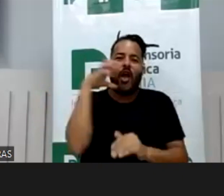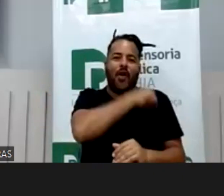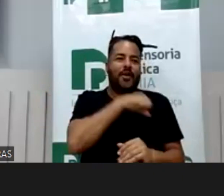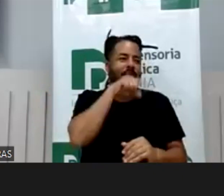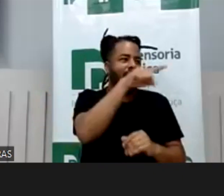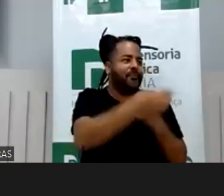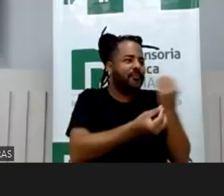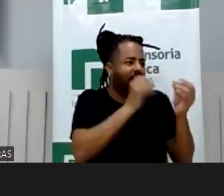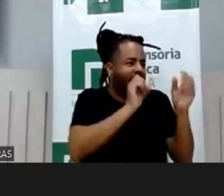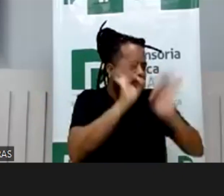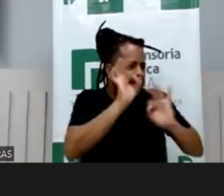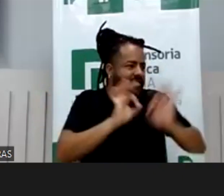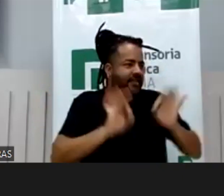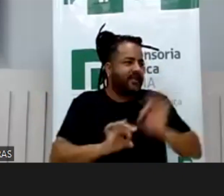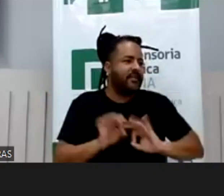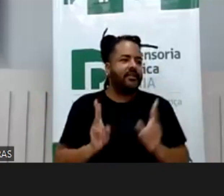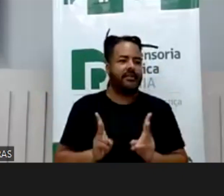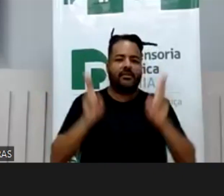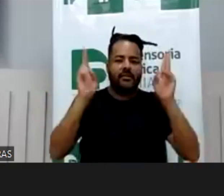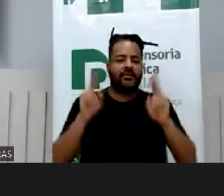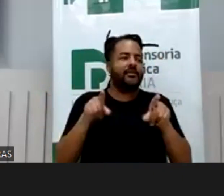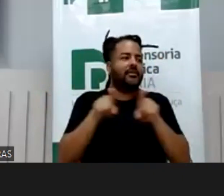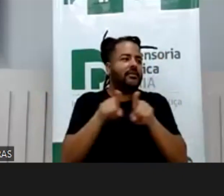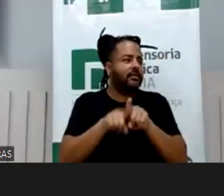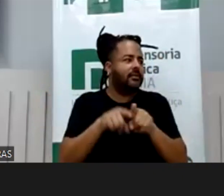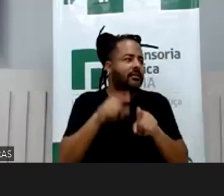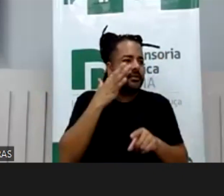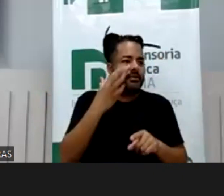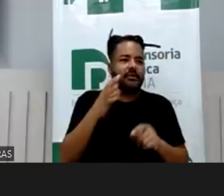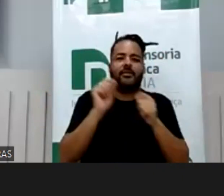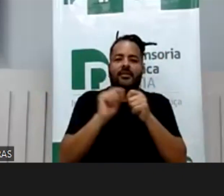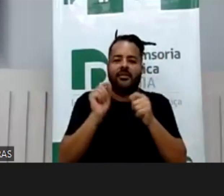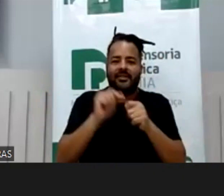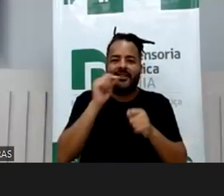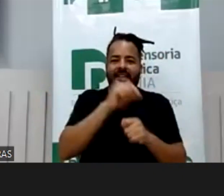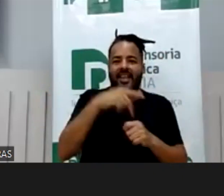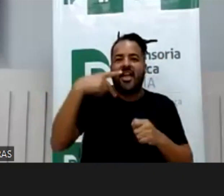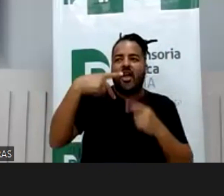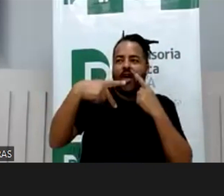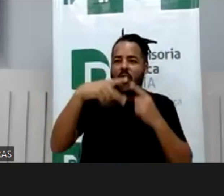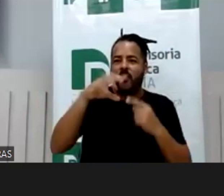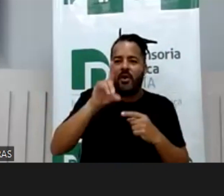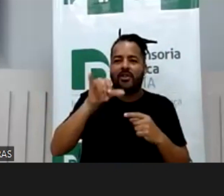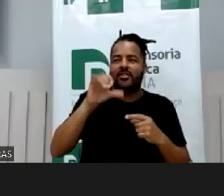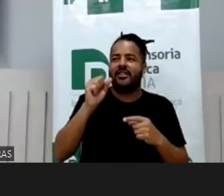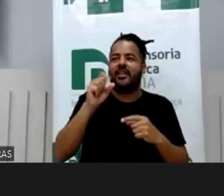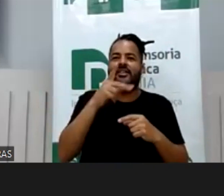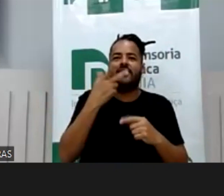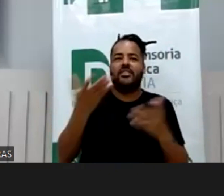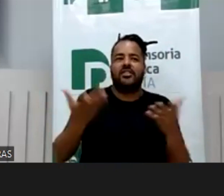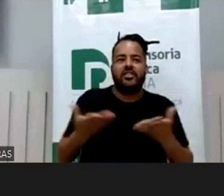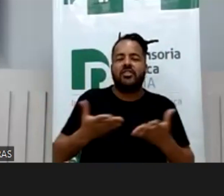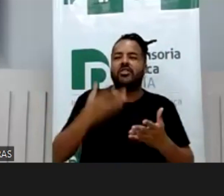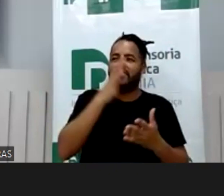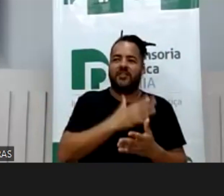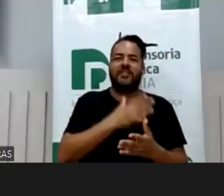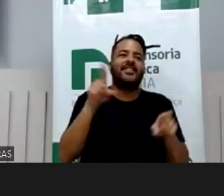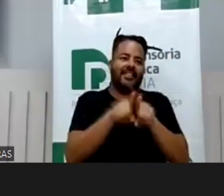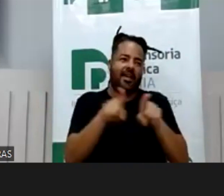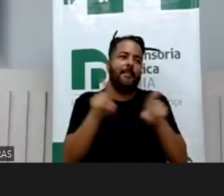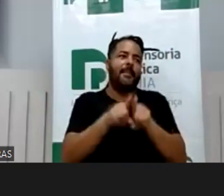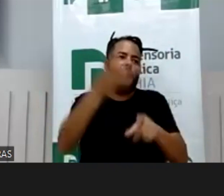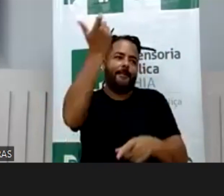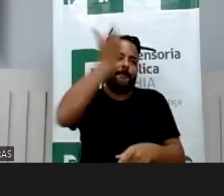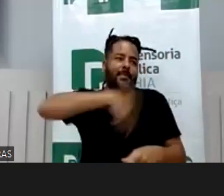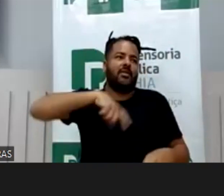Tati, a formatação que você quer, etc. E o podcast também, veja, só passar o congresso. E o IBDFando as escolas com a